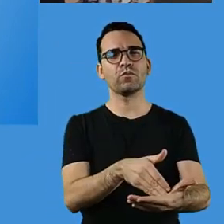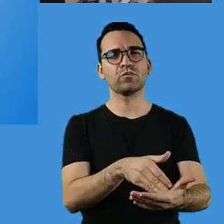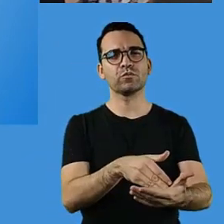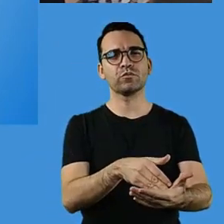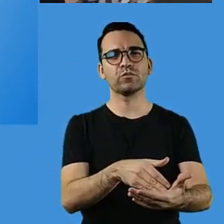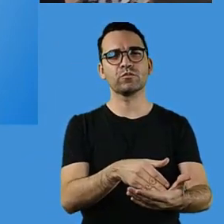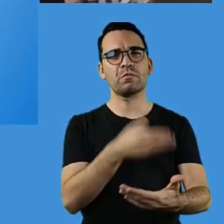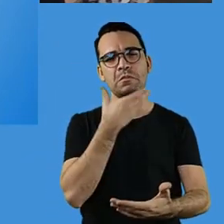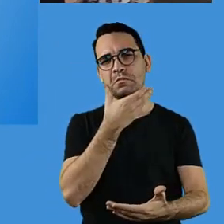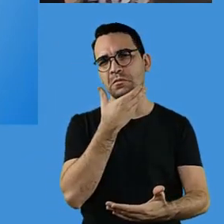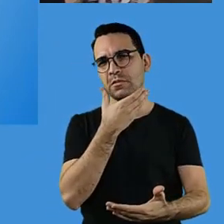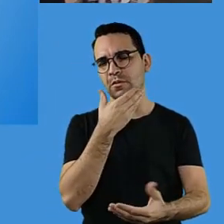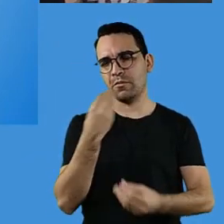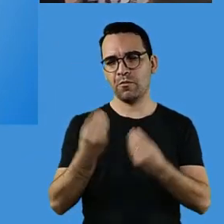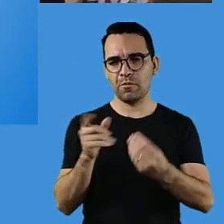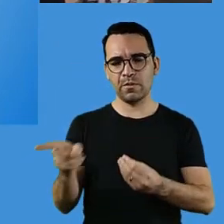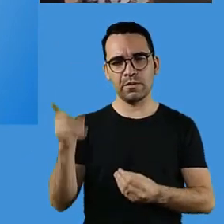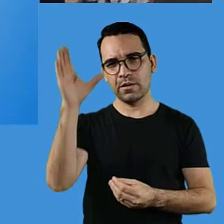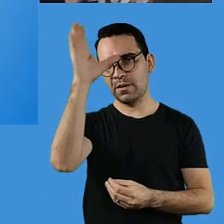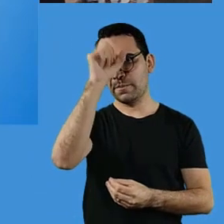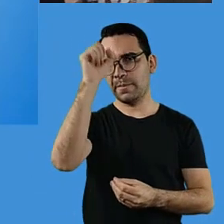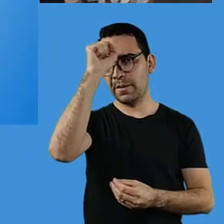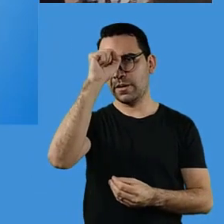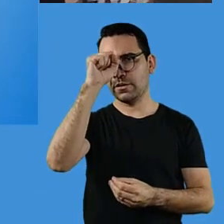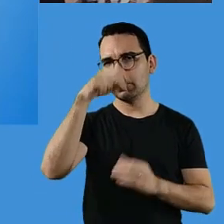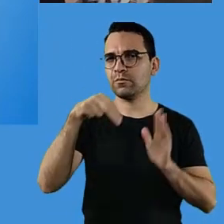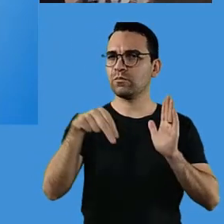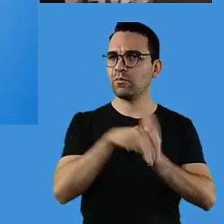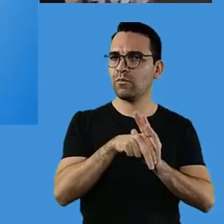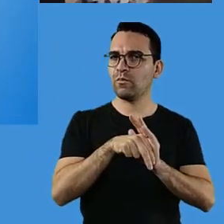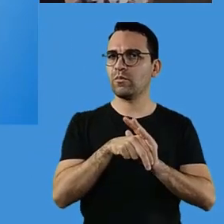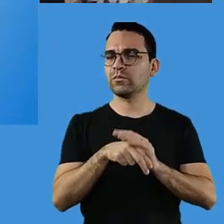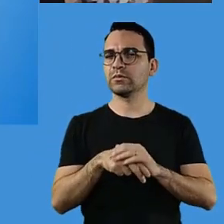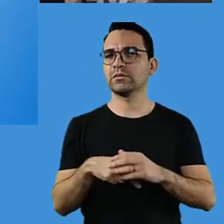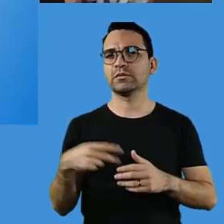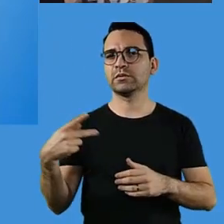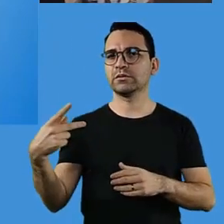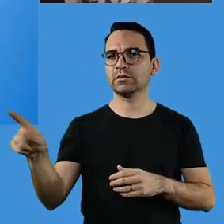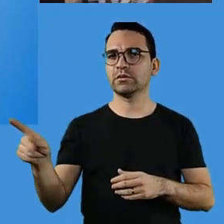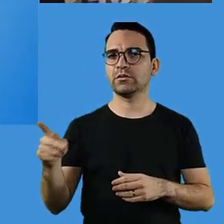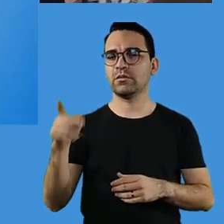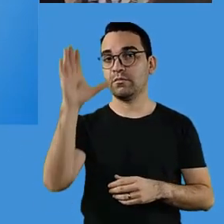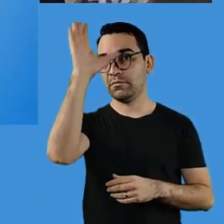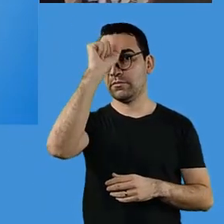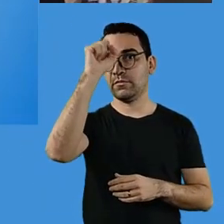do progresso do meu aluno, a sua nota ou a sua produção.